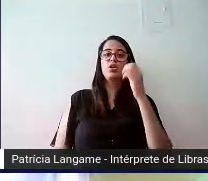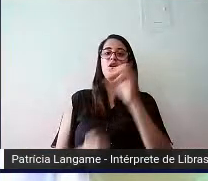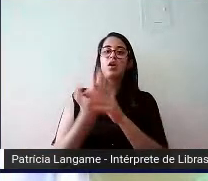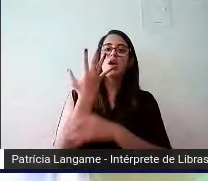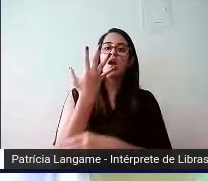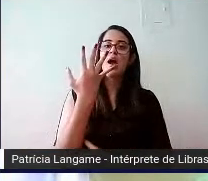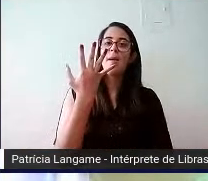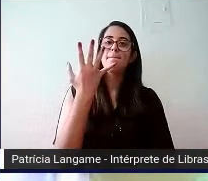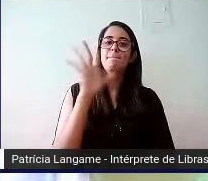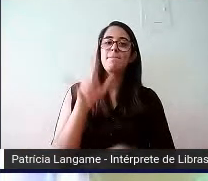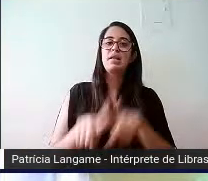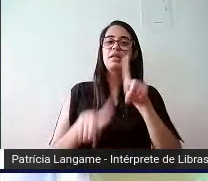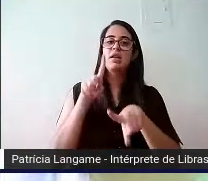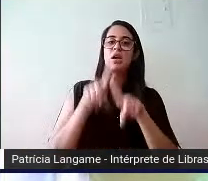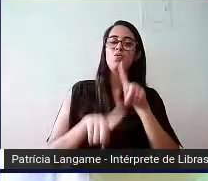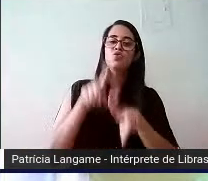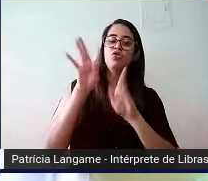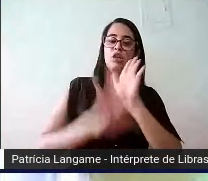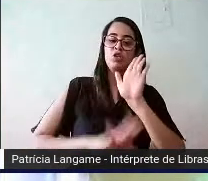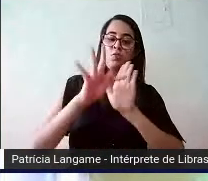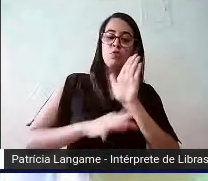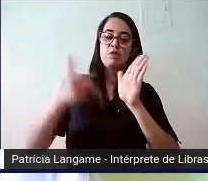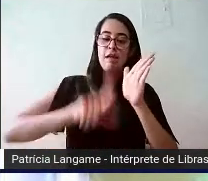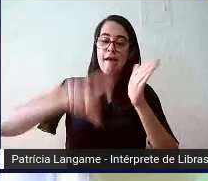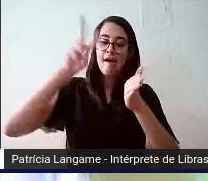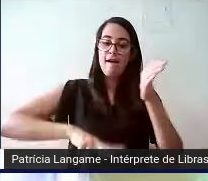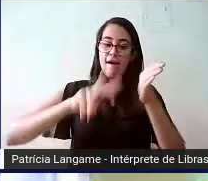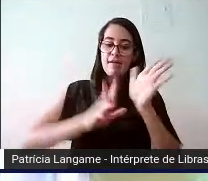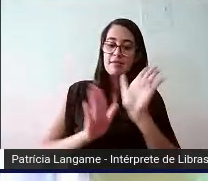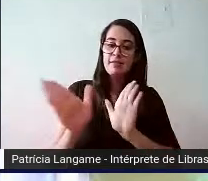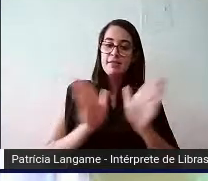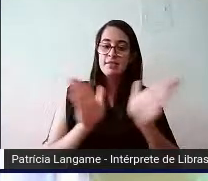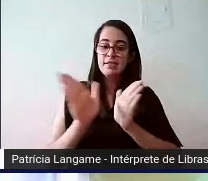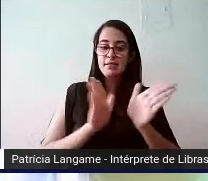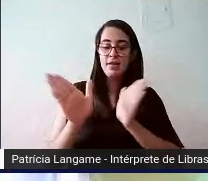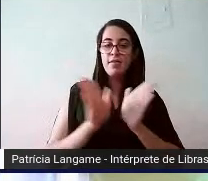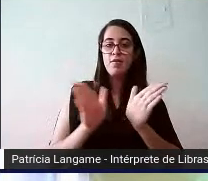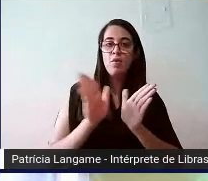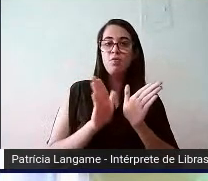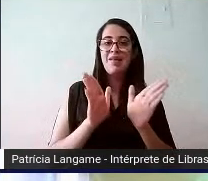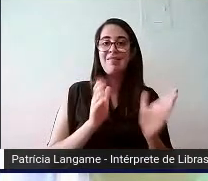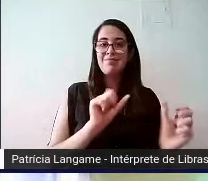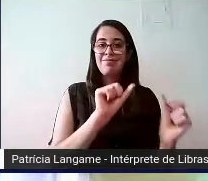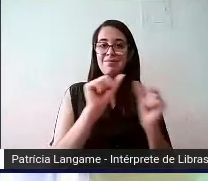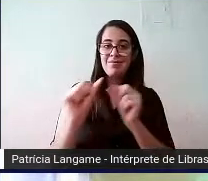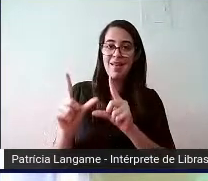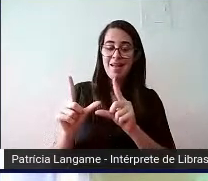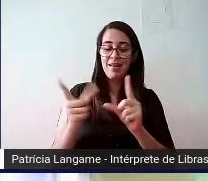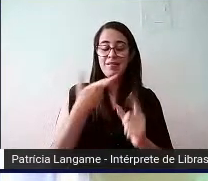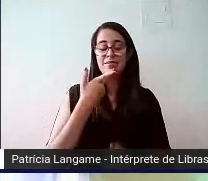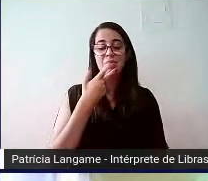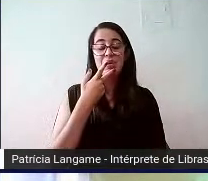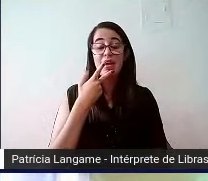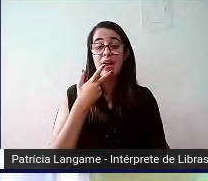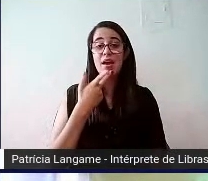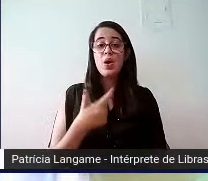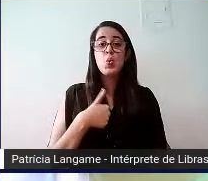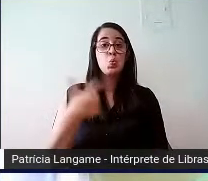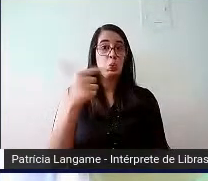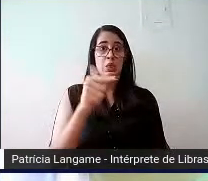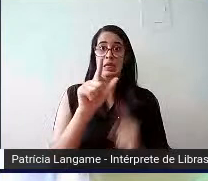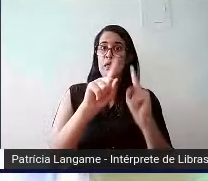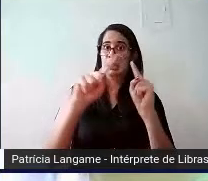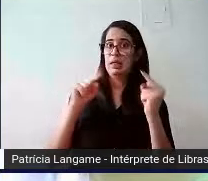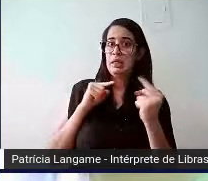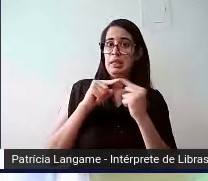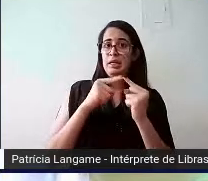texto, para que a leitura dele seja uma leitura acessível por meio de um leitor de tela. Então, eu quero só também destacar que eu não tenho a intenção, aqui